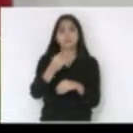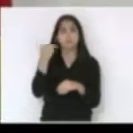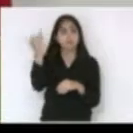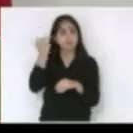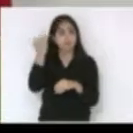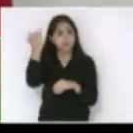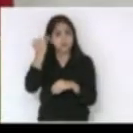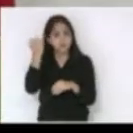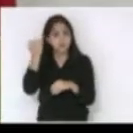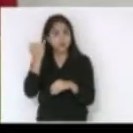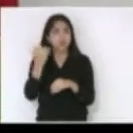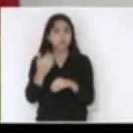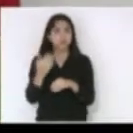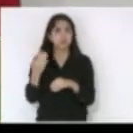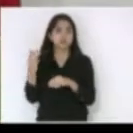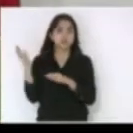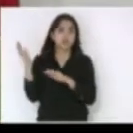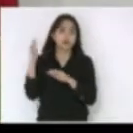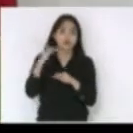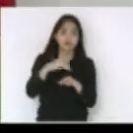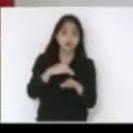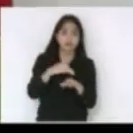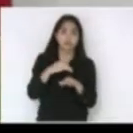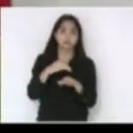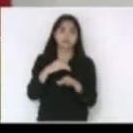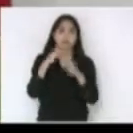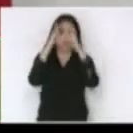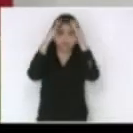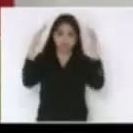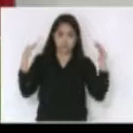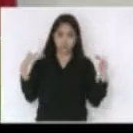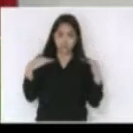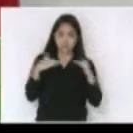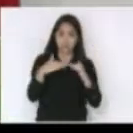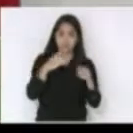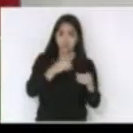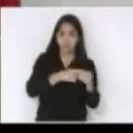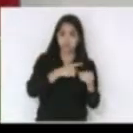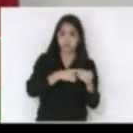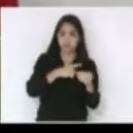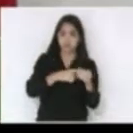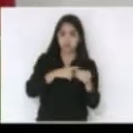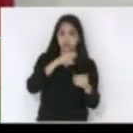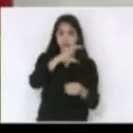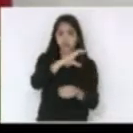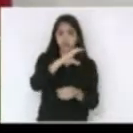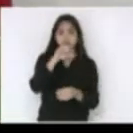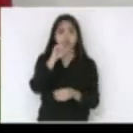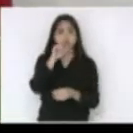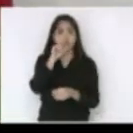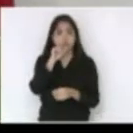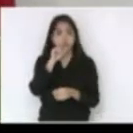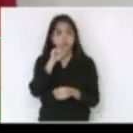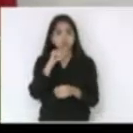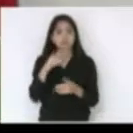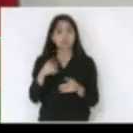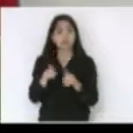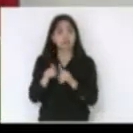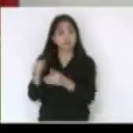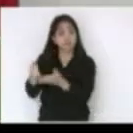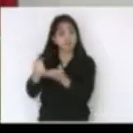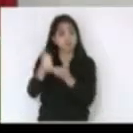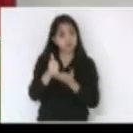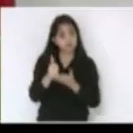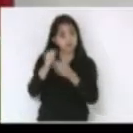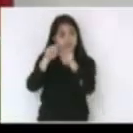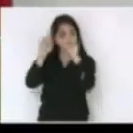desembarcaram as irmãs no município de Capinzão aonde que nós podemos contar com os servidores dessa casa e gostaria